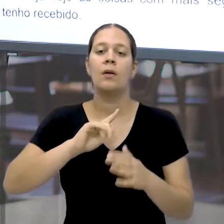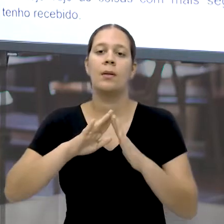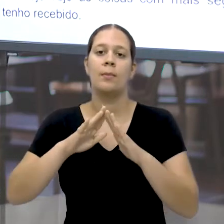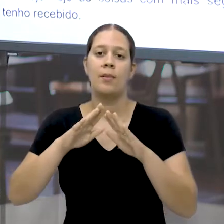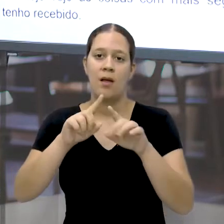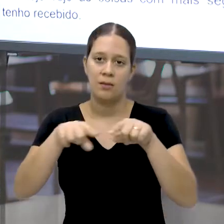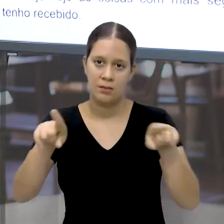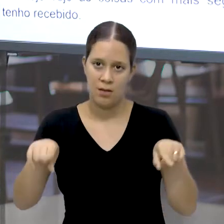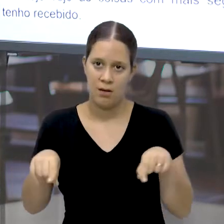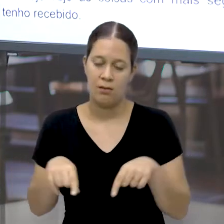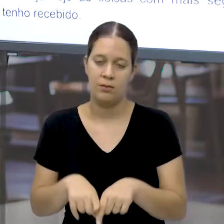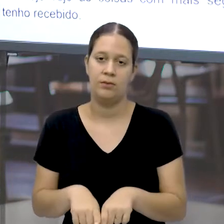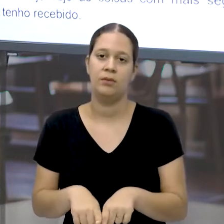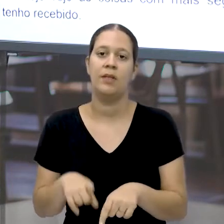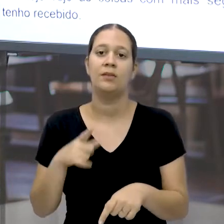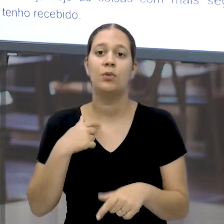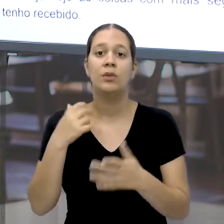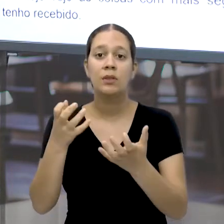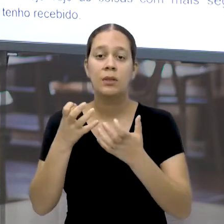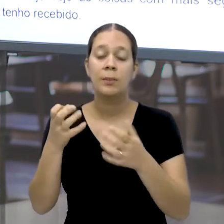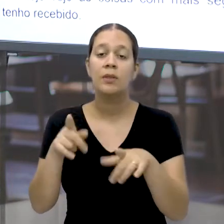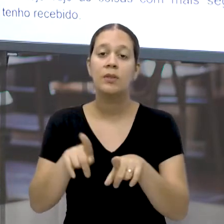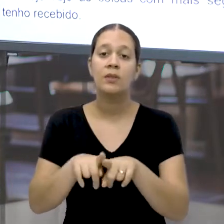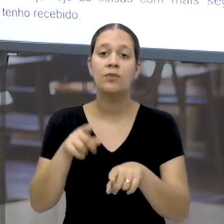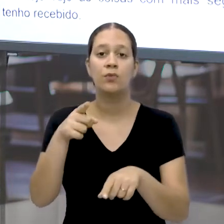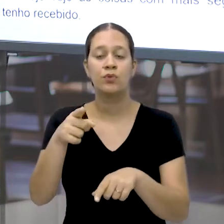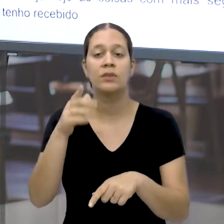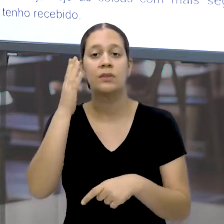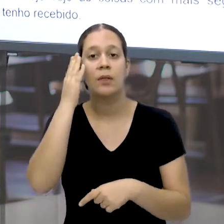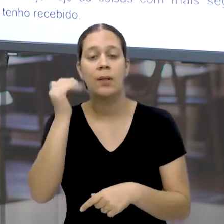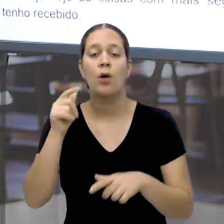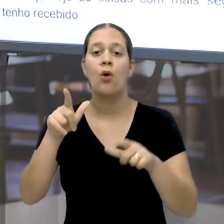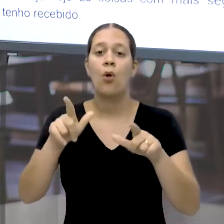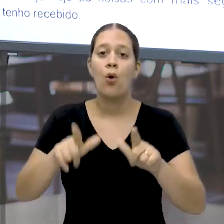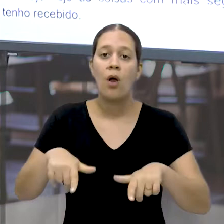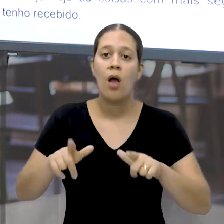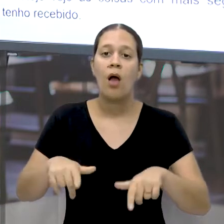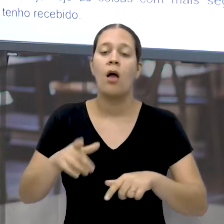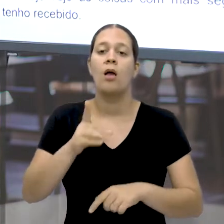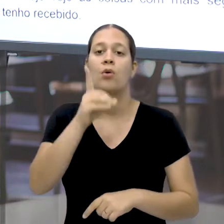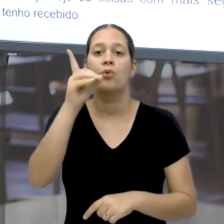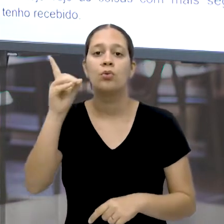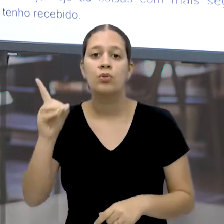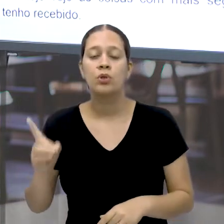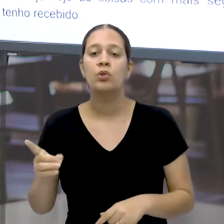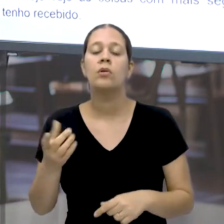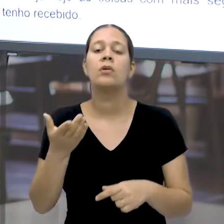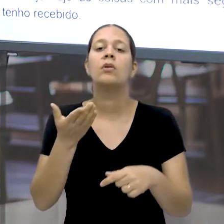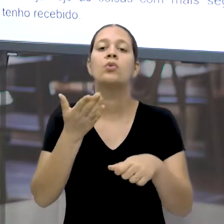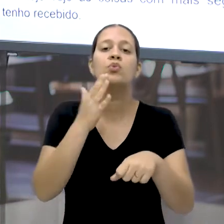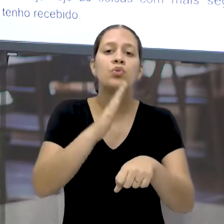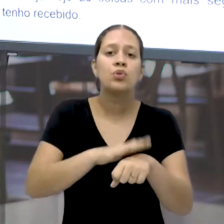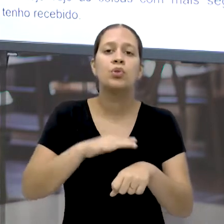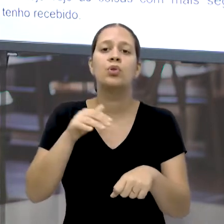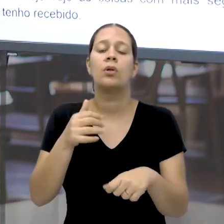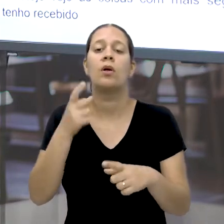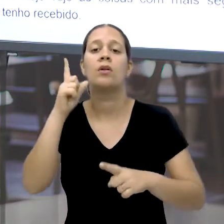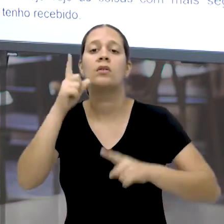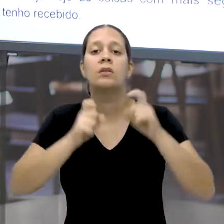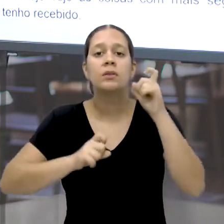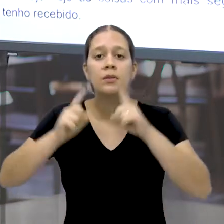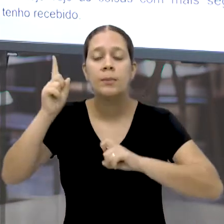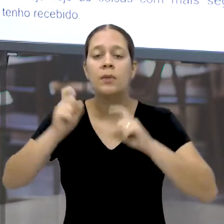Queria que vocês também utilizassem O local e a data O vocativo A expressão que nós